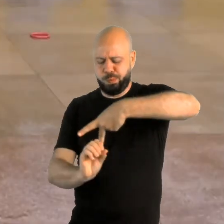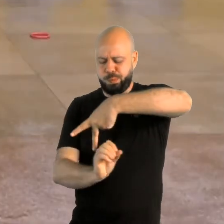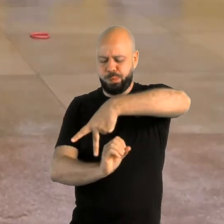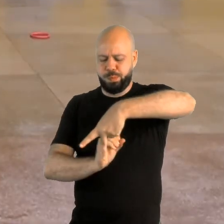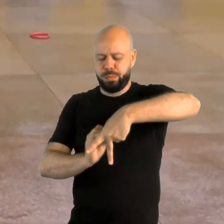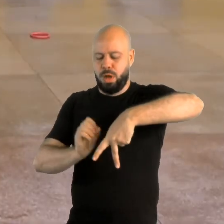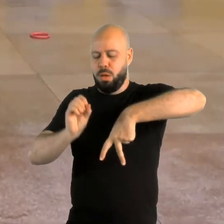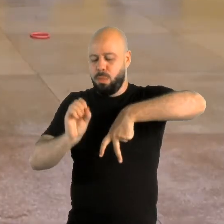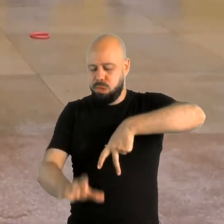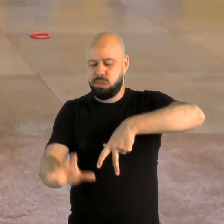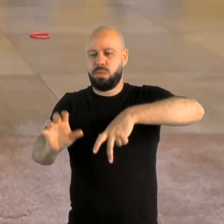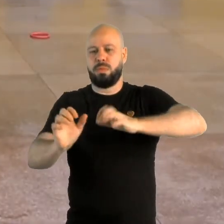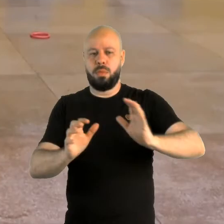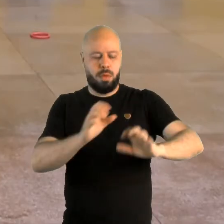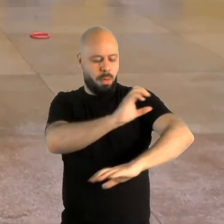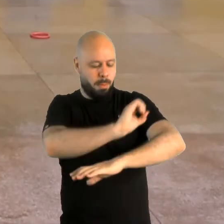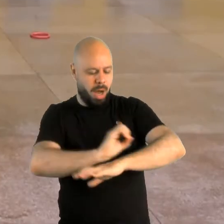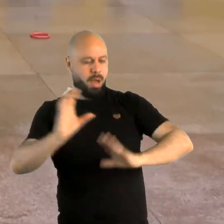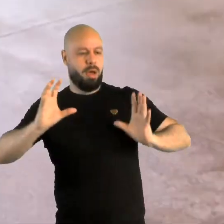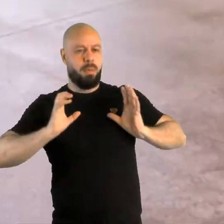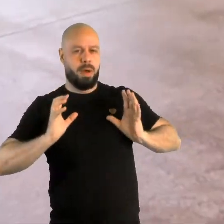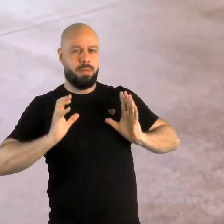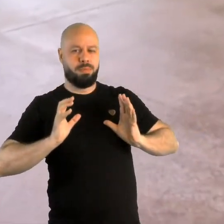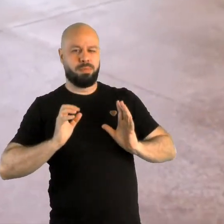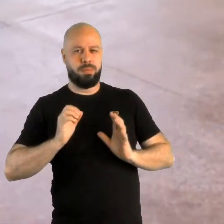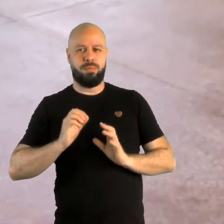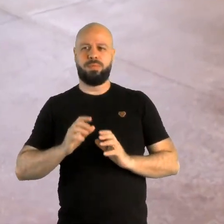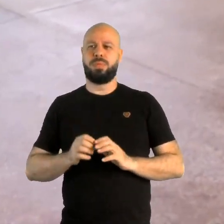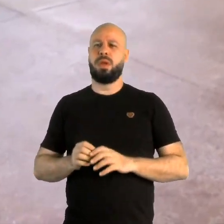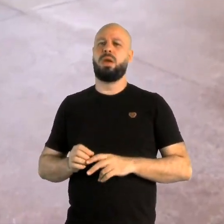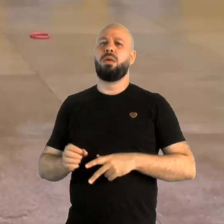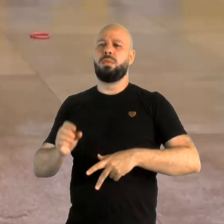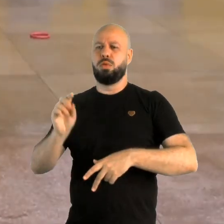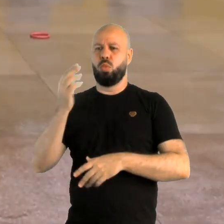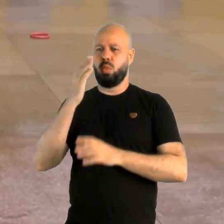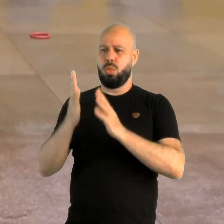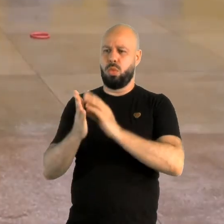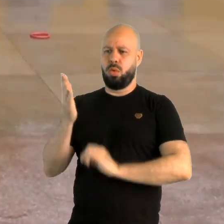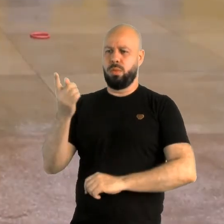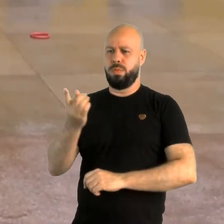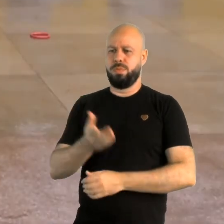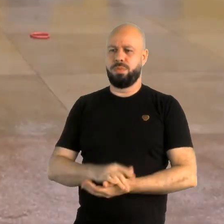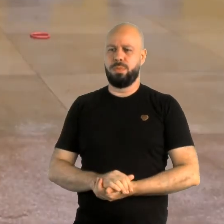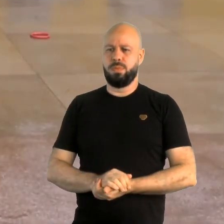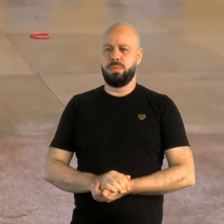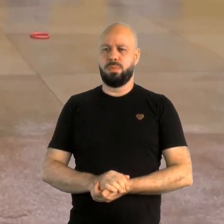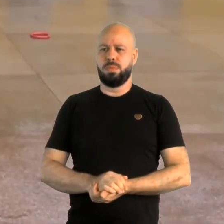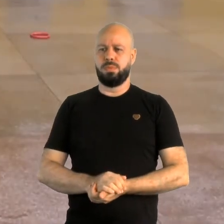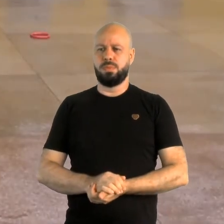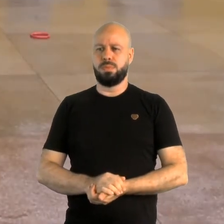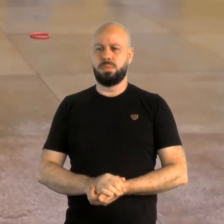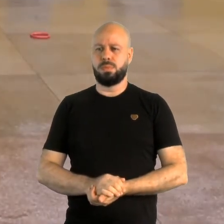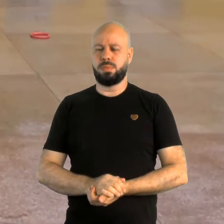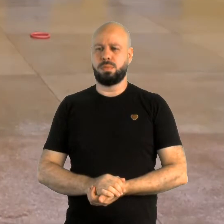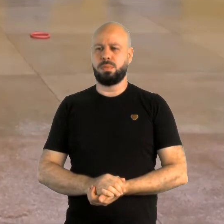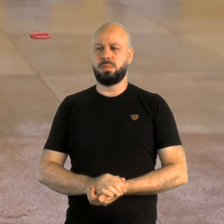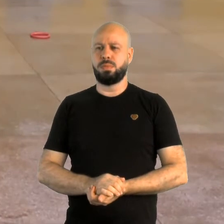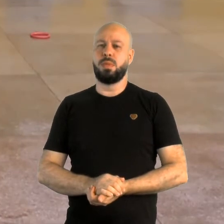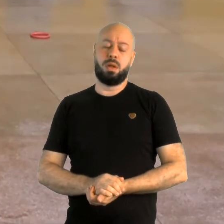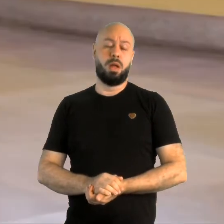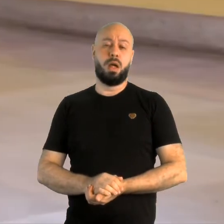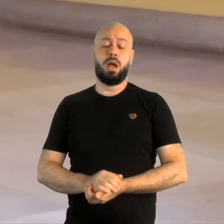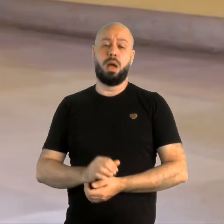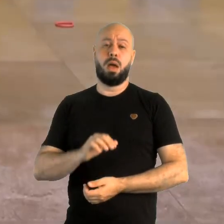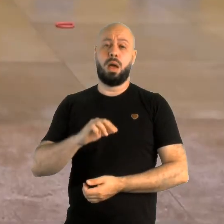chão, colega. Esquerda, direita, chão, colega. Esse é o passo